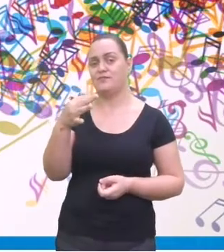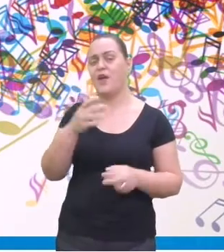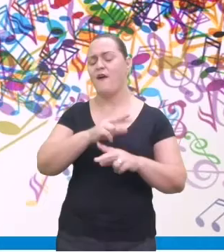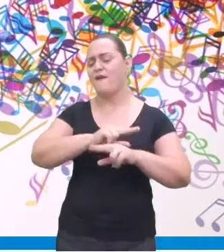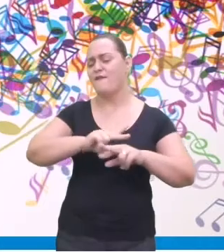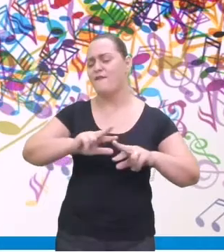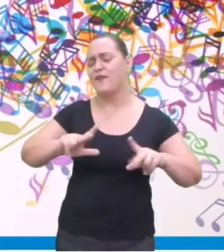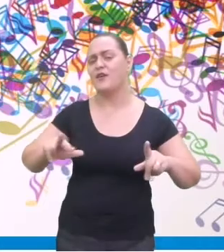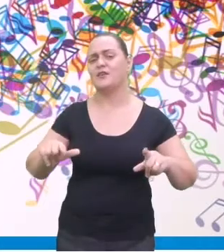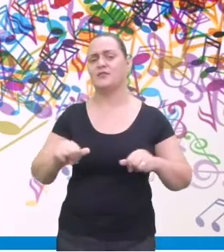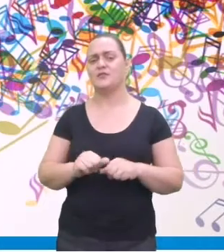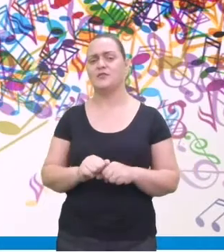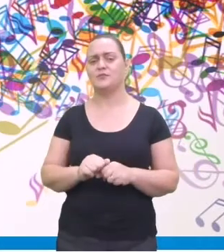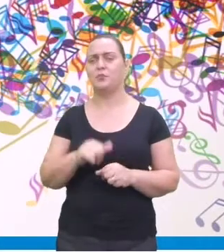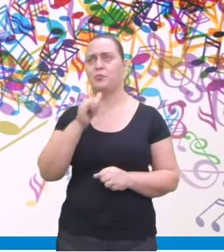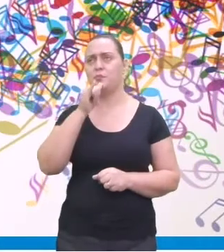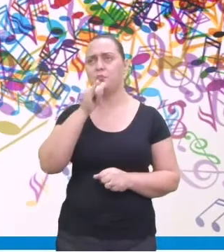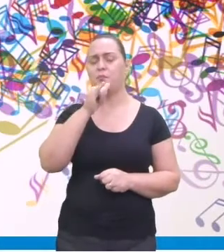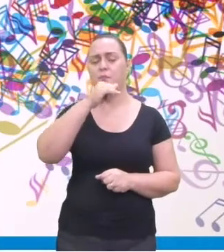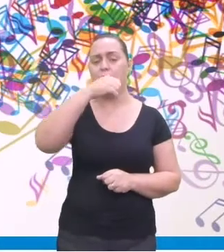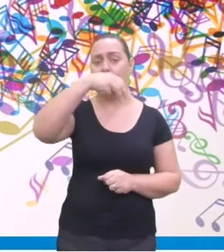MPB da década de 70.